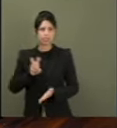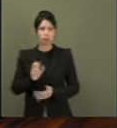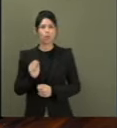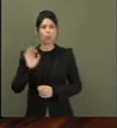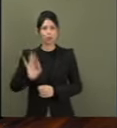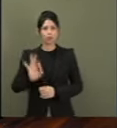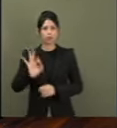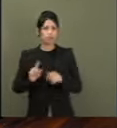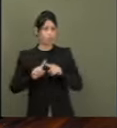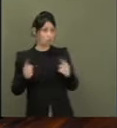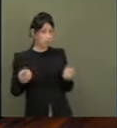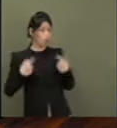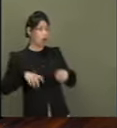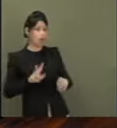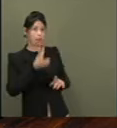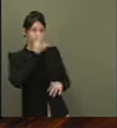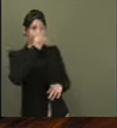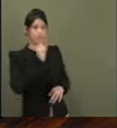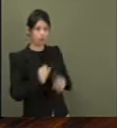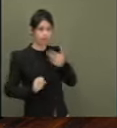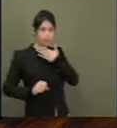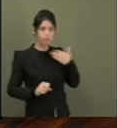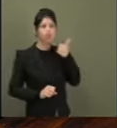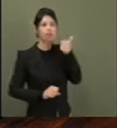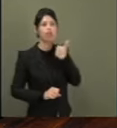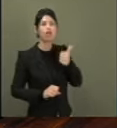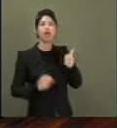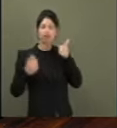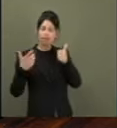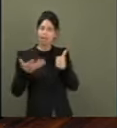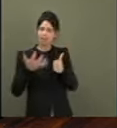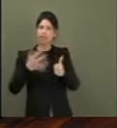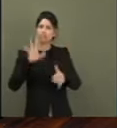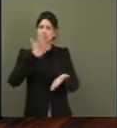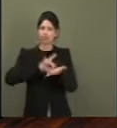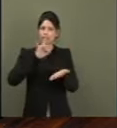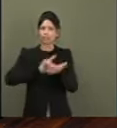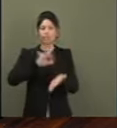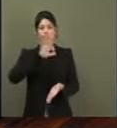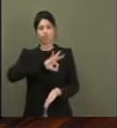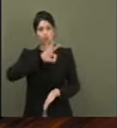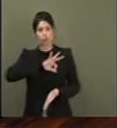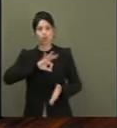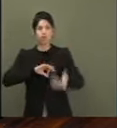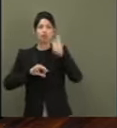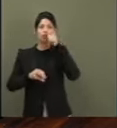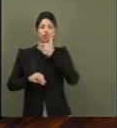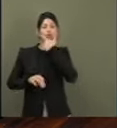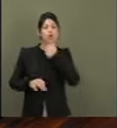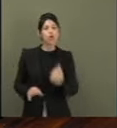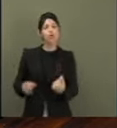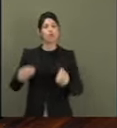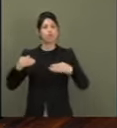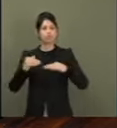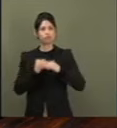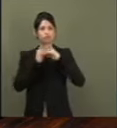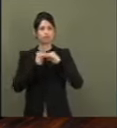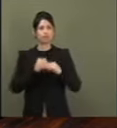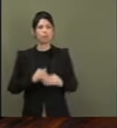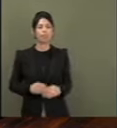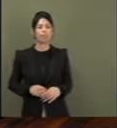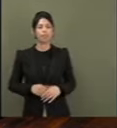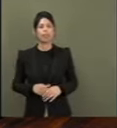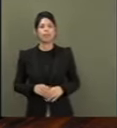é duro, forte e vai buscar a igualdade entre homens e mulheres. Termino dizendo, presidente, a